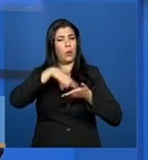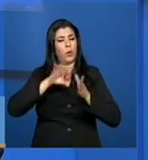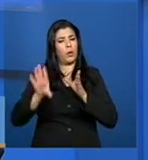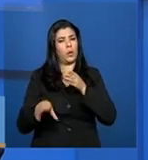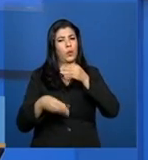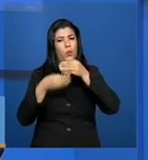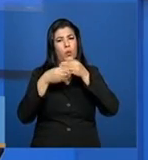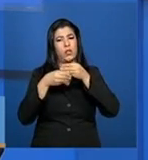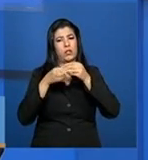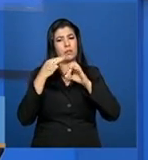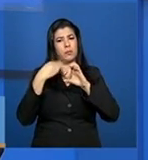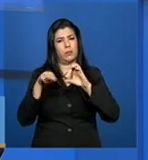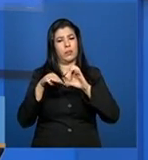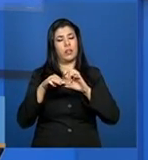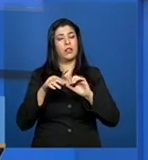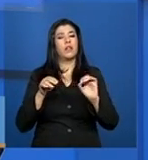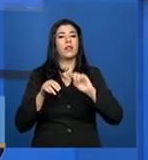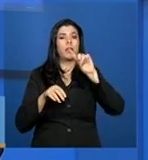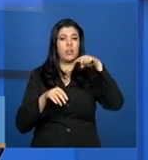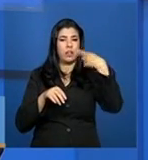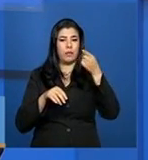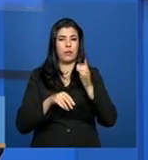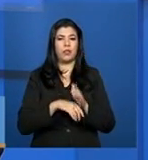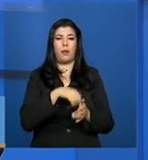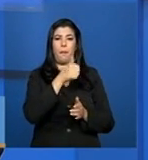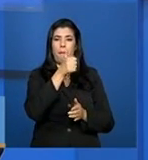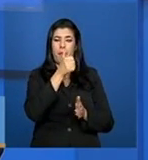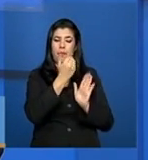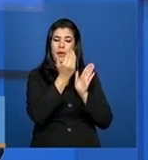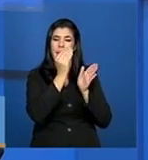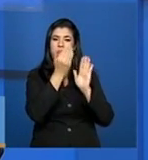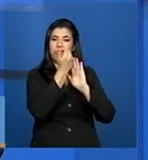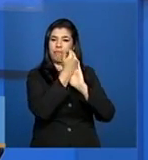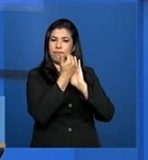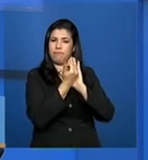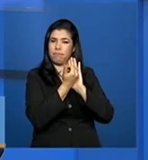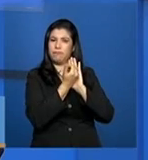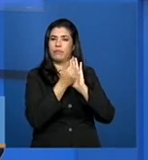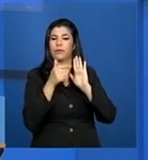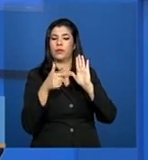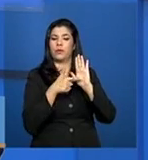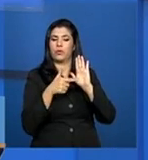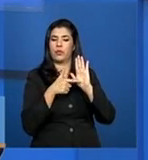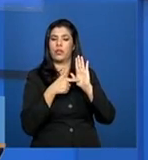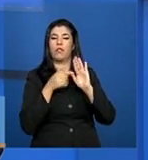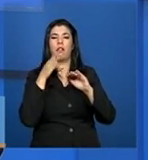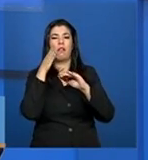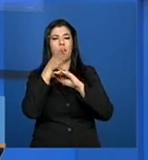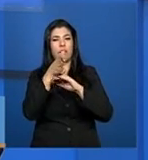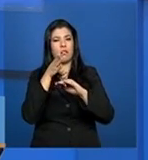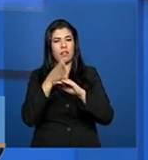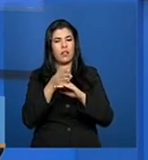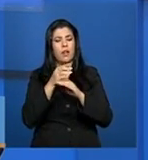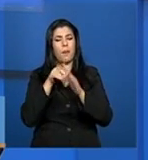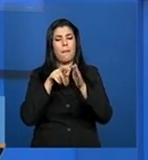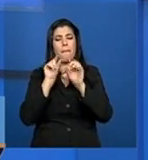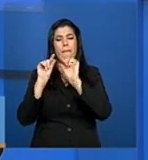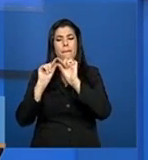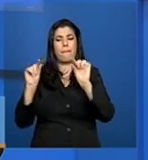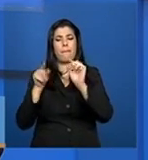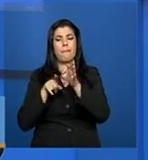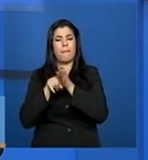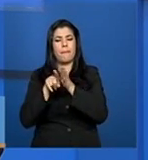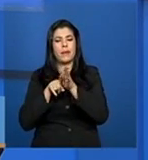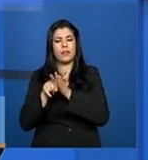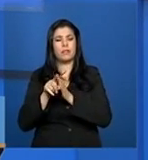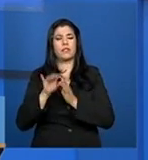Depois de preencher a Sessão 1, o gestor vai acessar novamente a funcionalidade Pesquisar Entidades e Ofertas do Cadastro